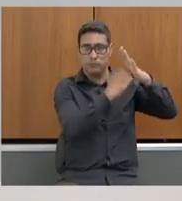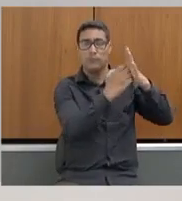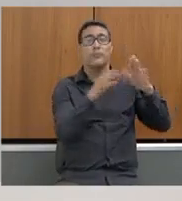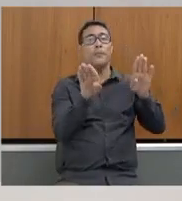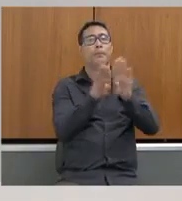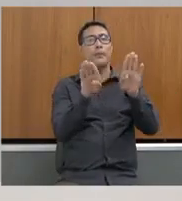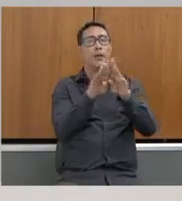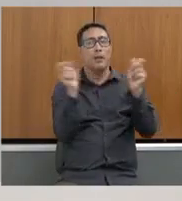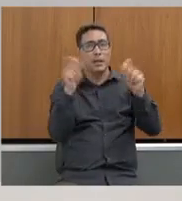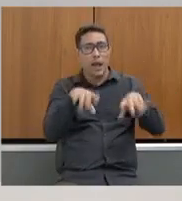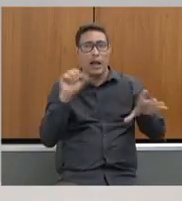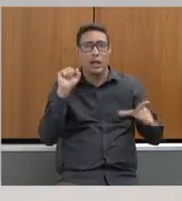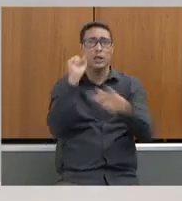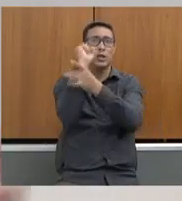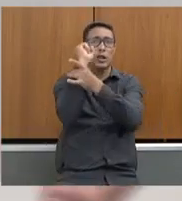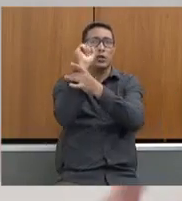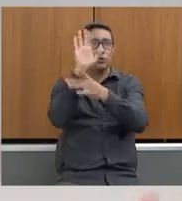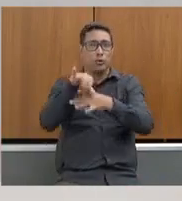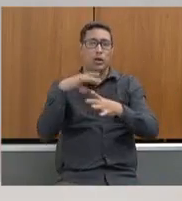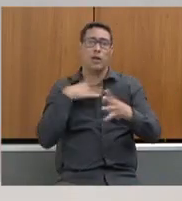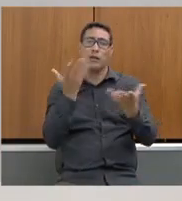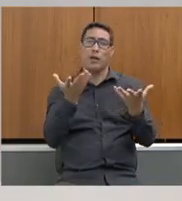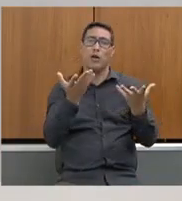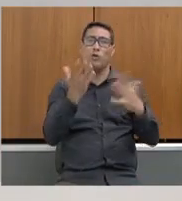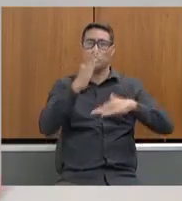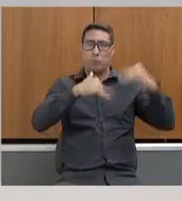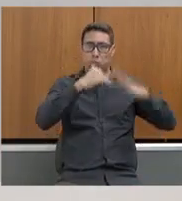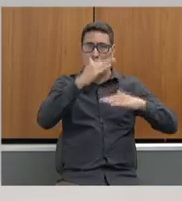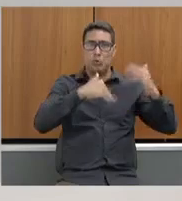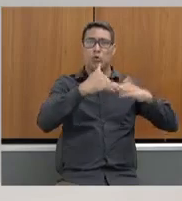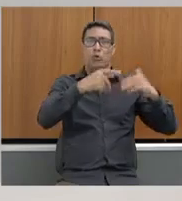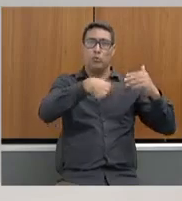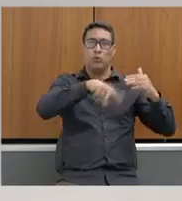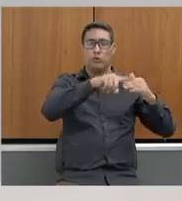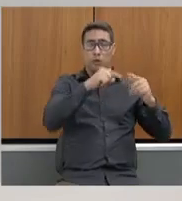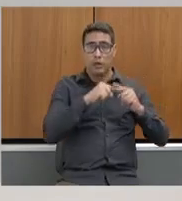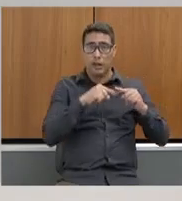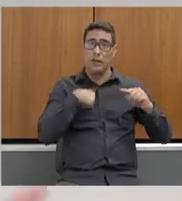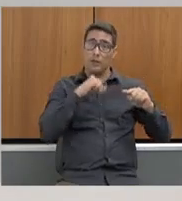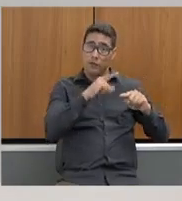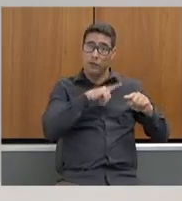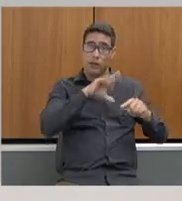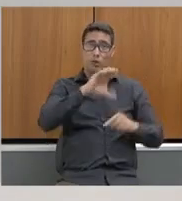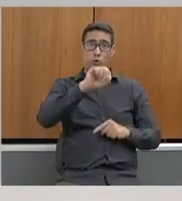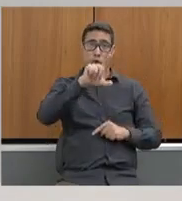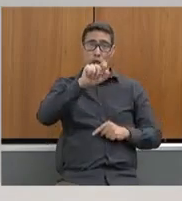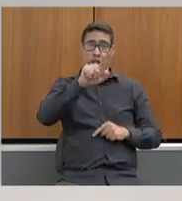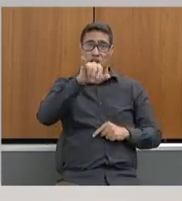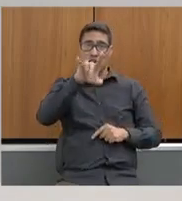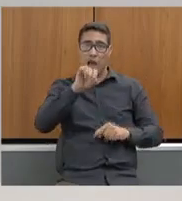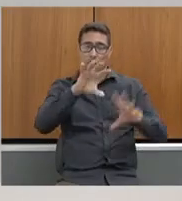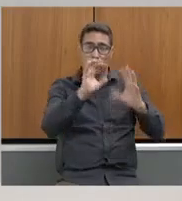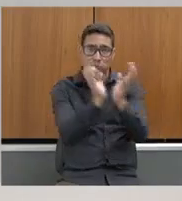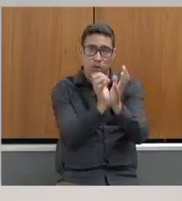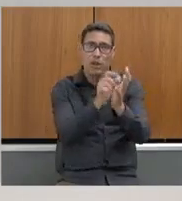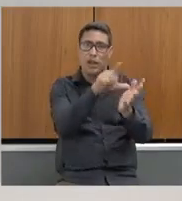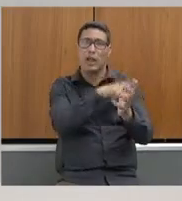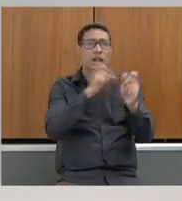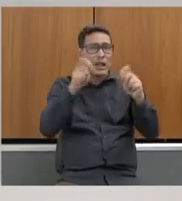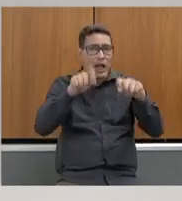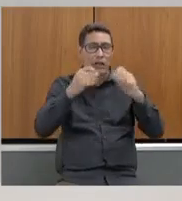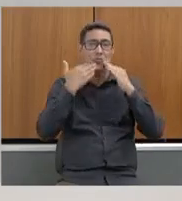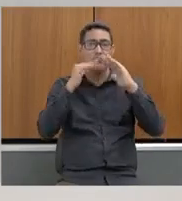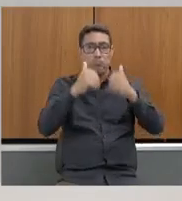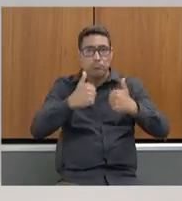também dar segurança aos técnicos, porque quando você tem um colegiado, deputada, você tem muito mais legitimidade do que